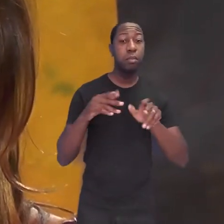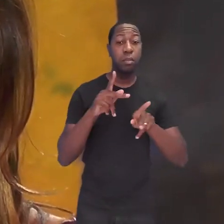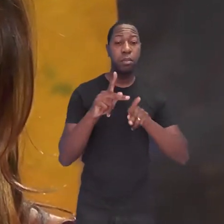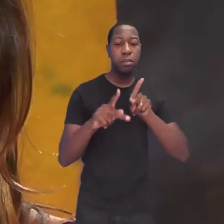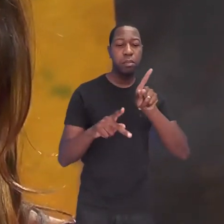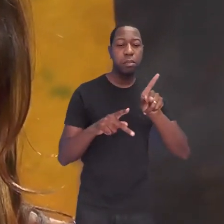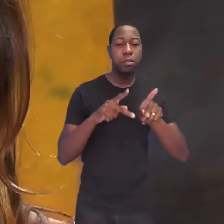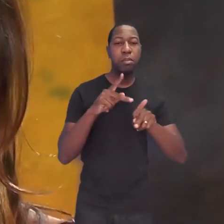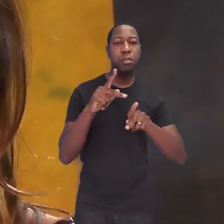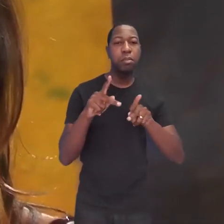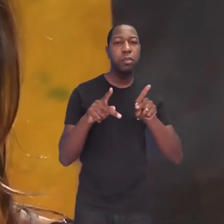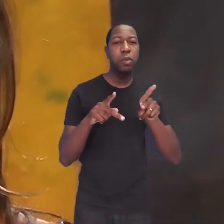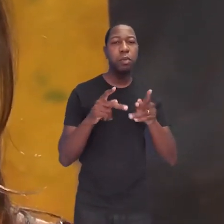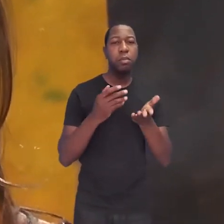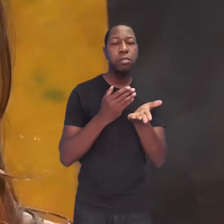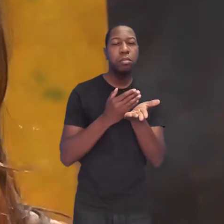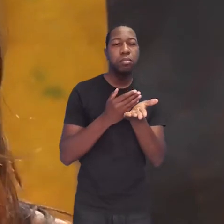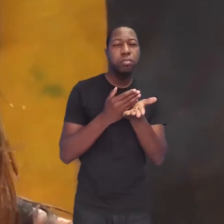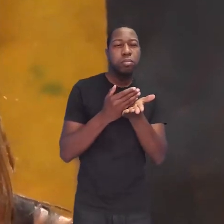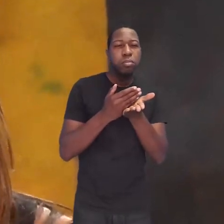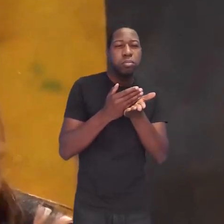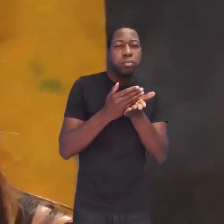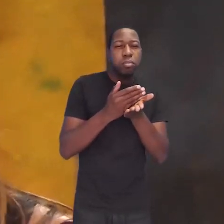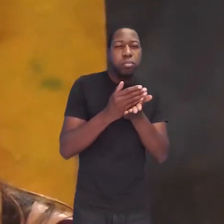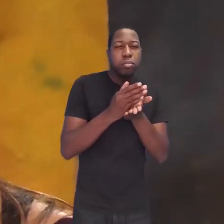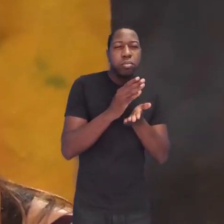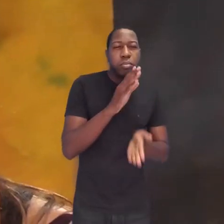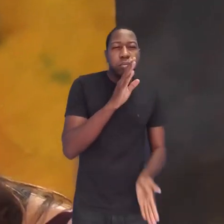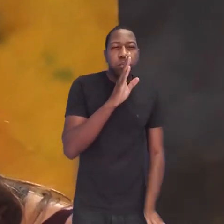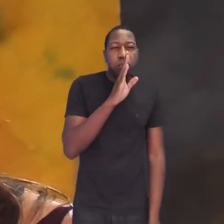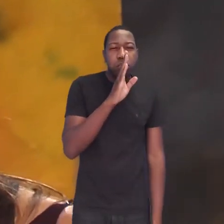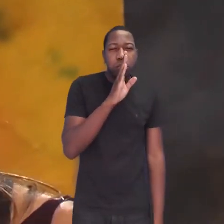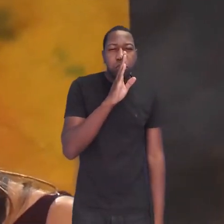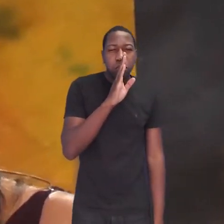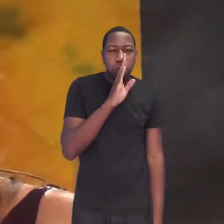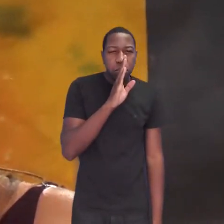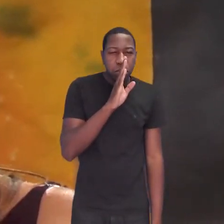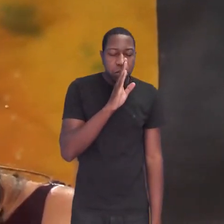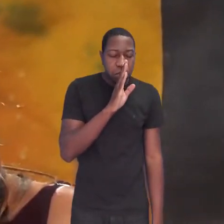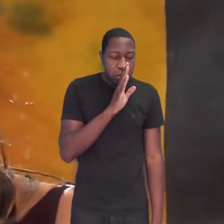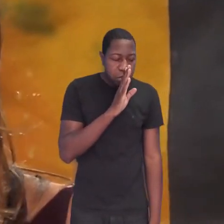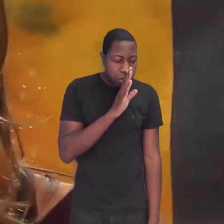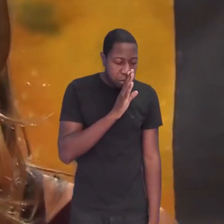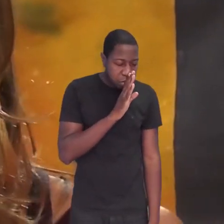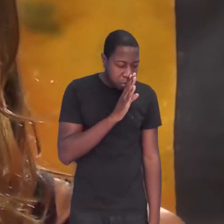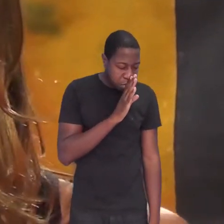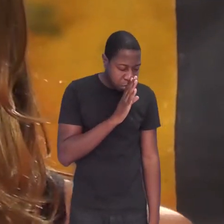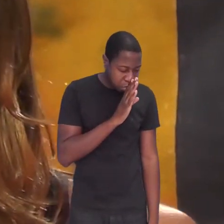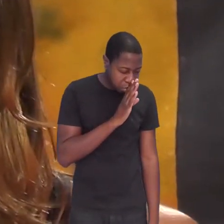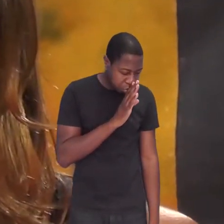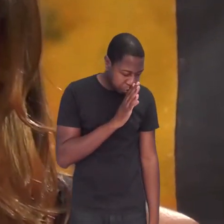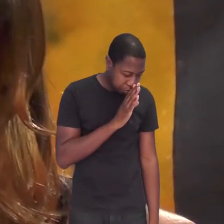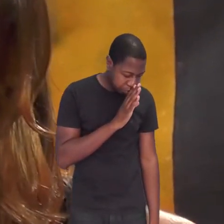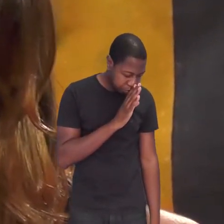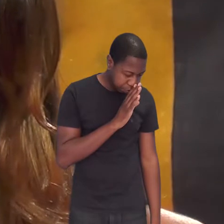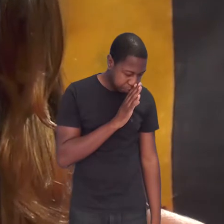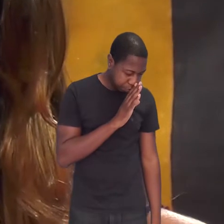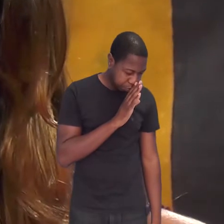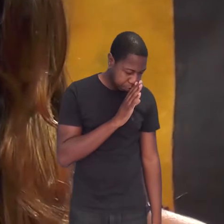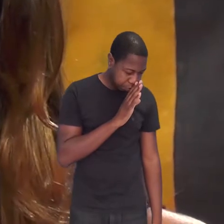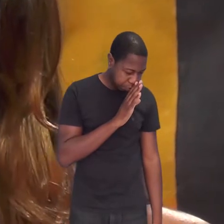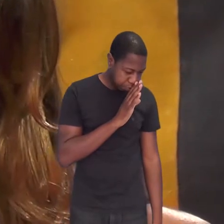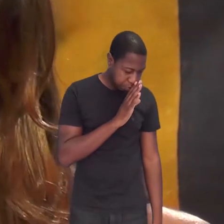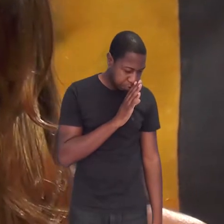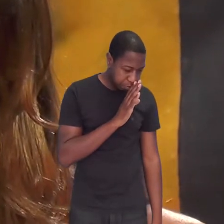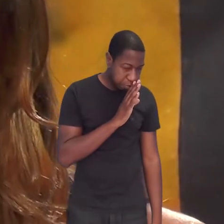caladas, cada vez mais caladas. E com o passar do tempo, não se ouvia